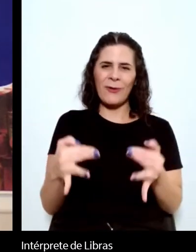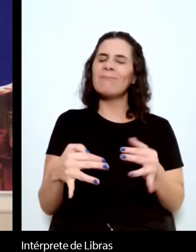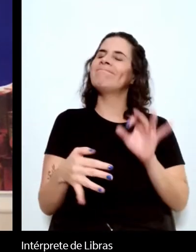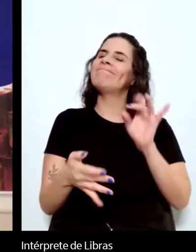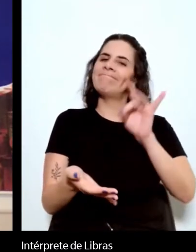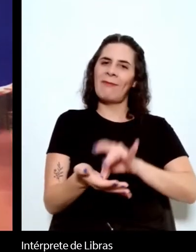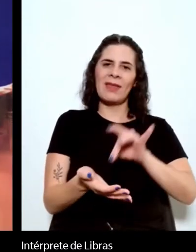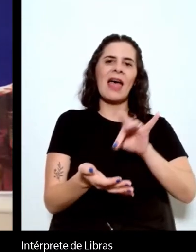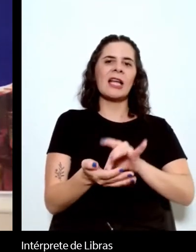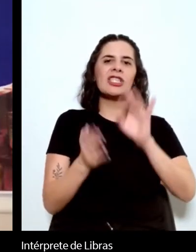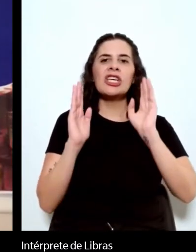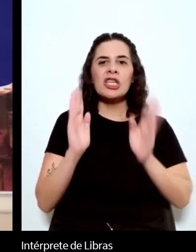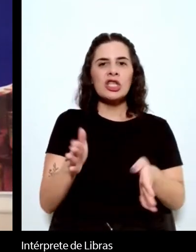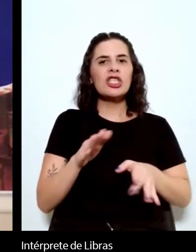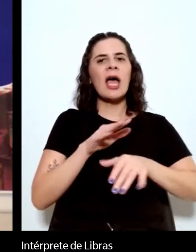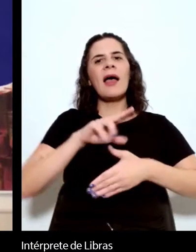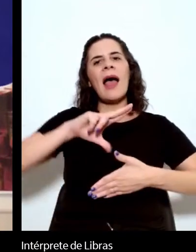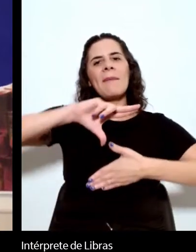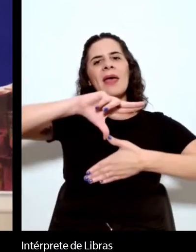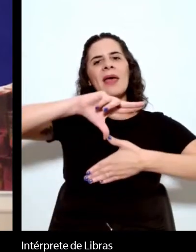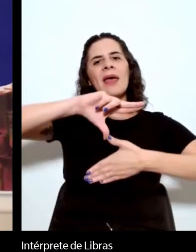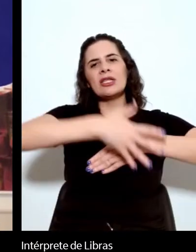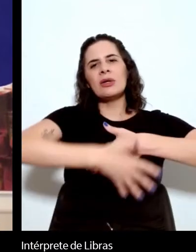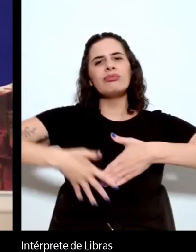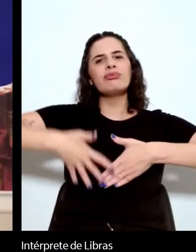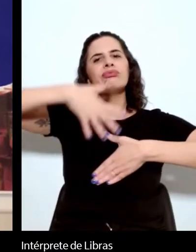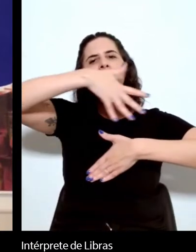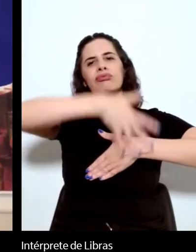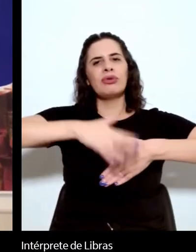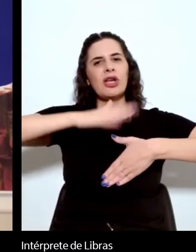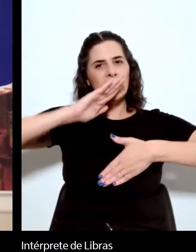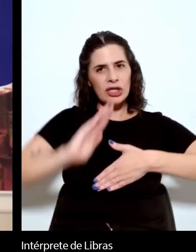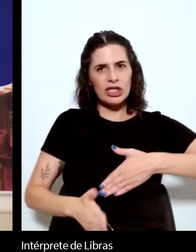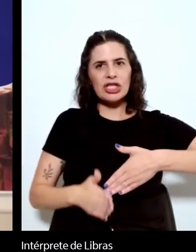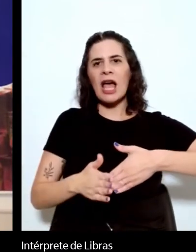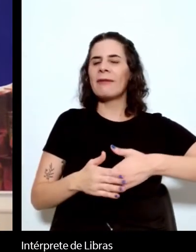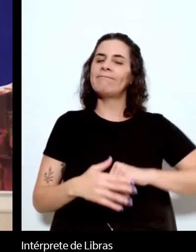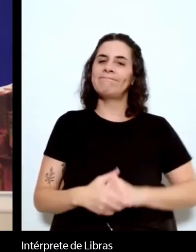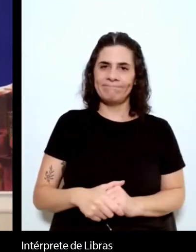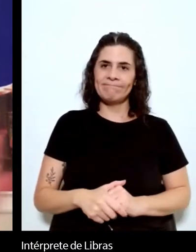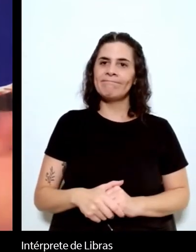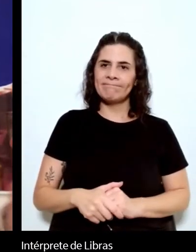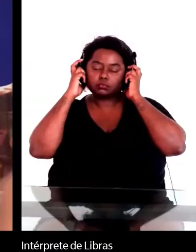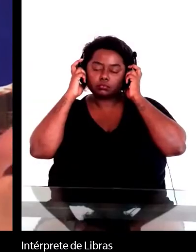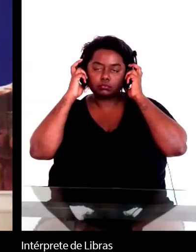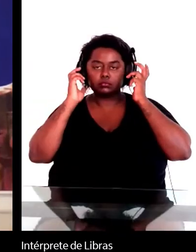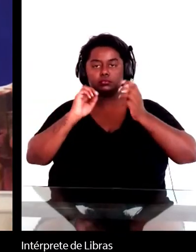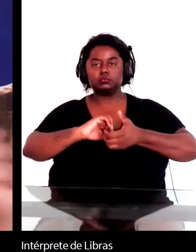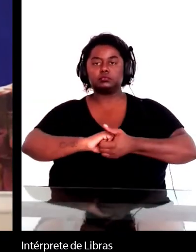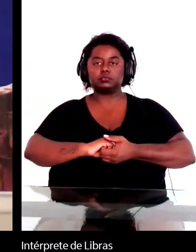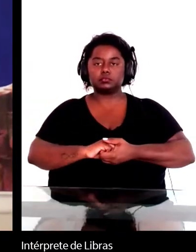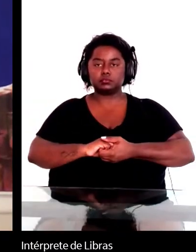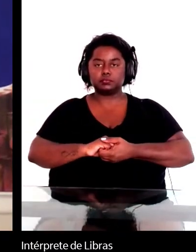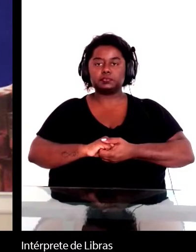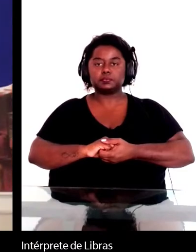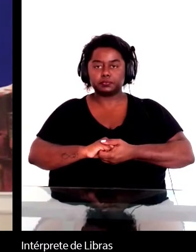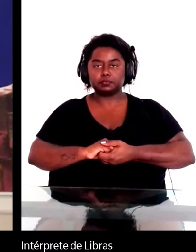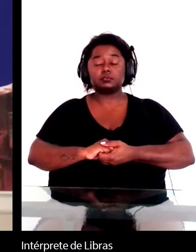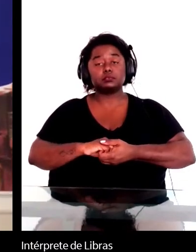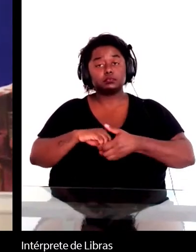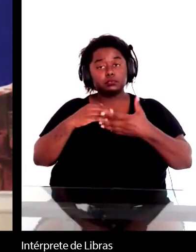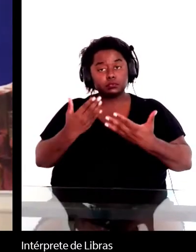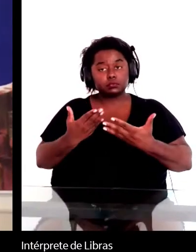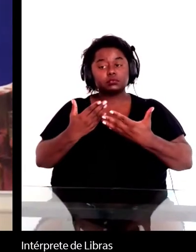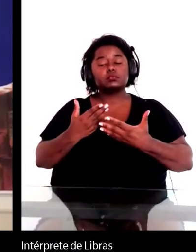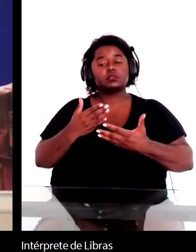viajou pela América Latina toda e a sua interpretação nesse sentido pela data também que